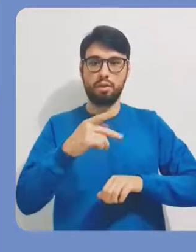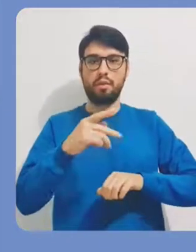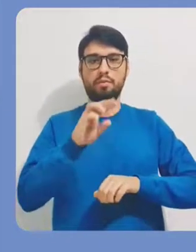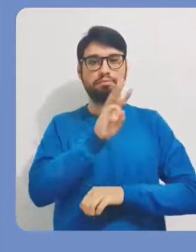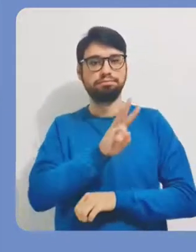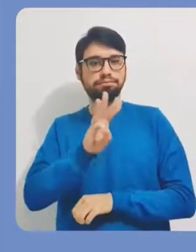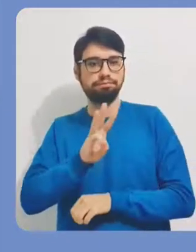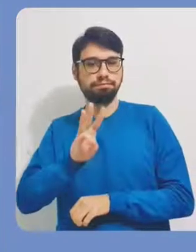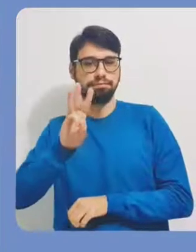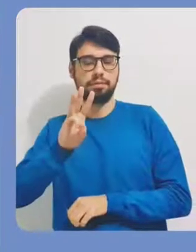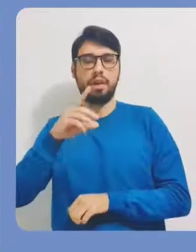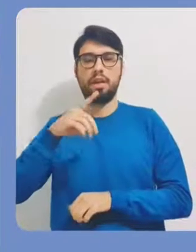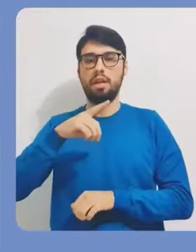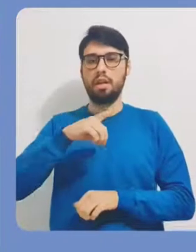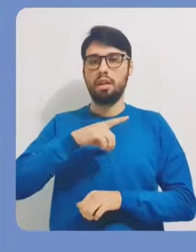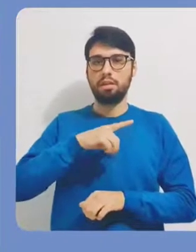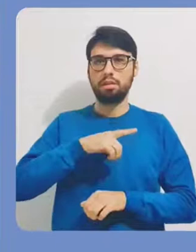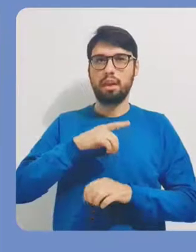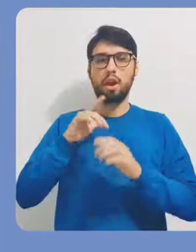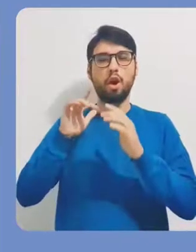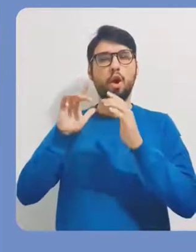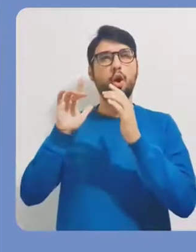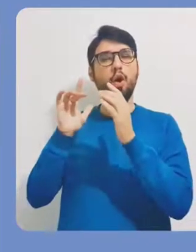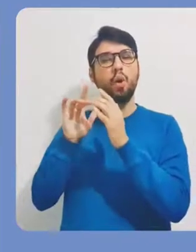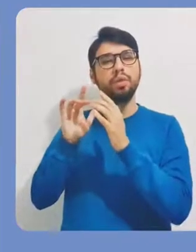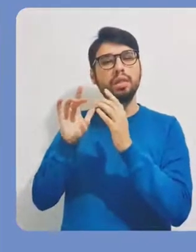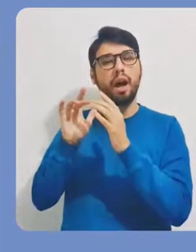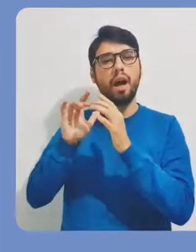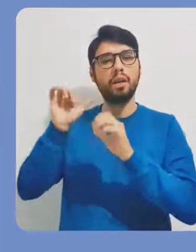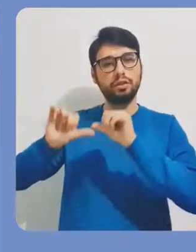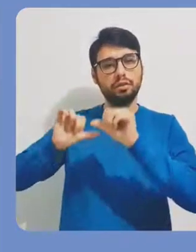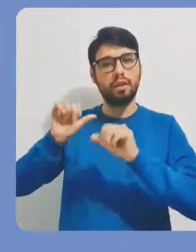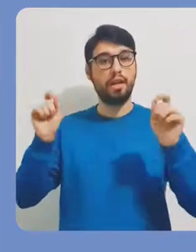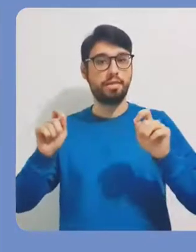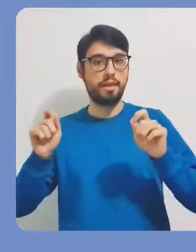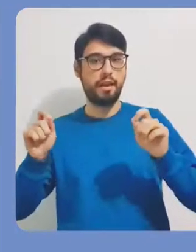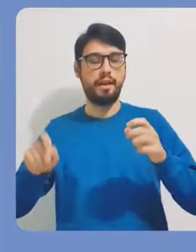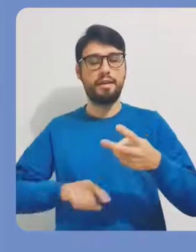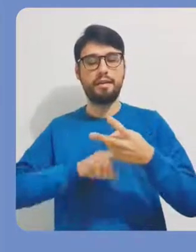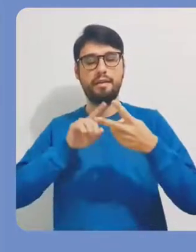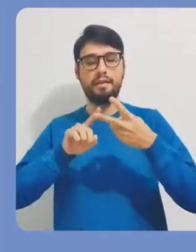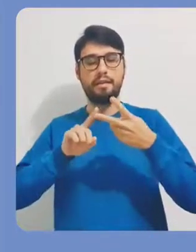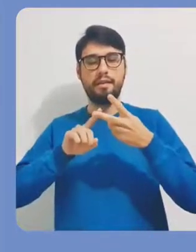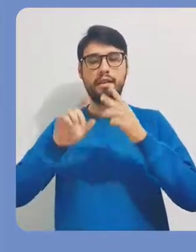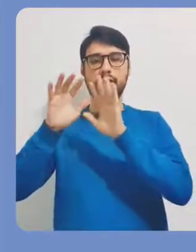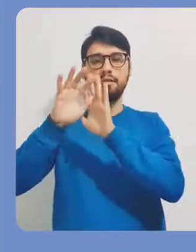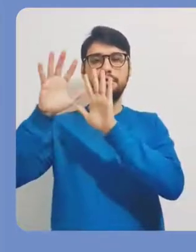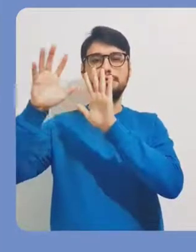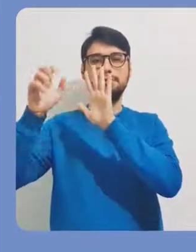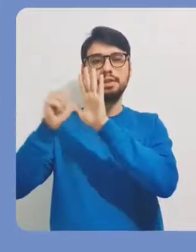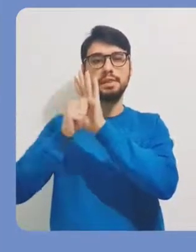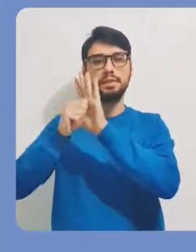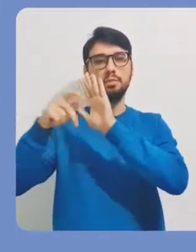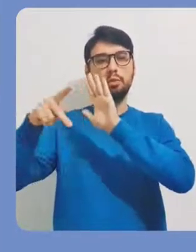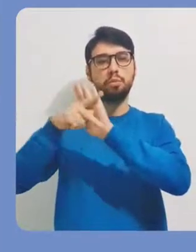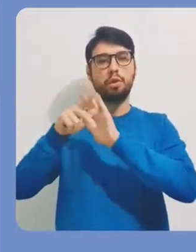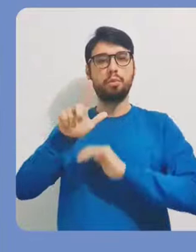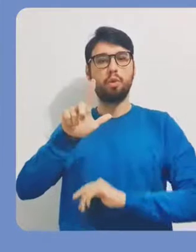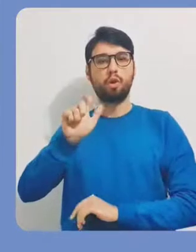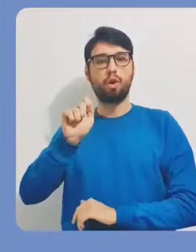alterações que podem ser feitas em relação à aparência diz respeito à indicação de contatos,